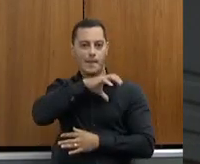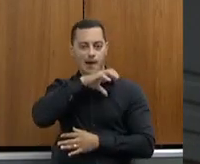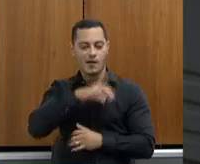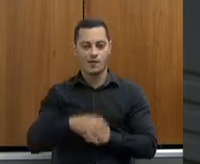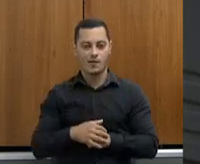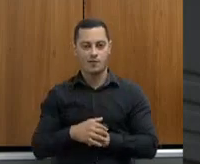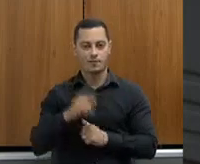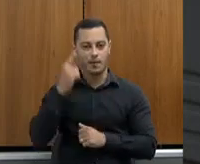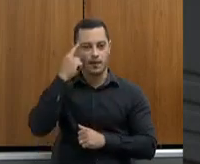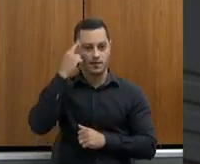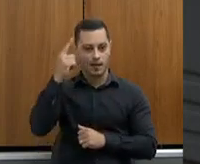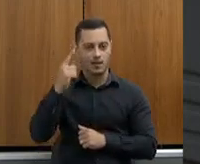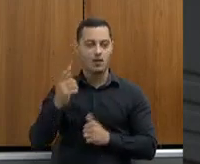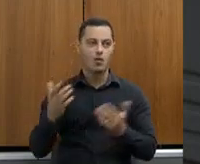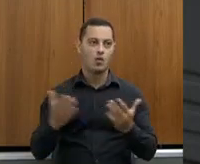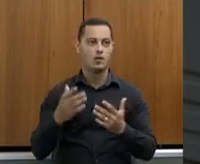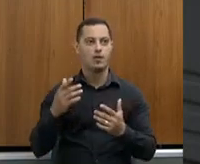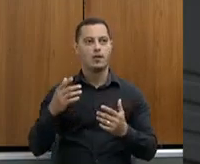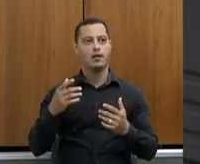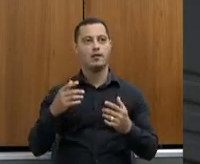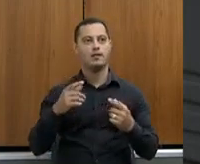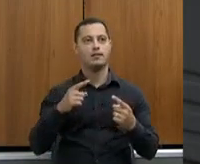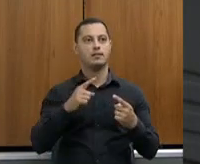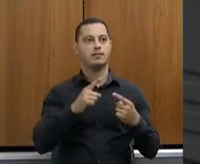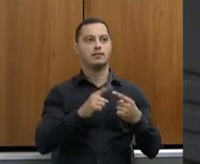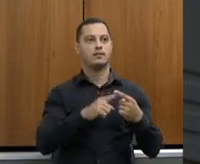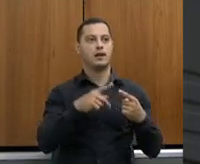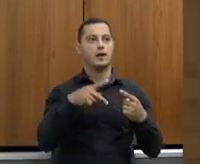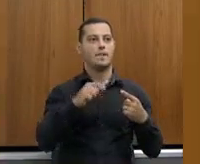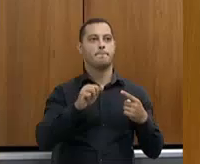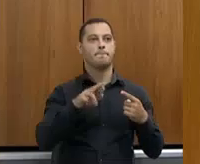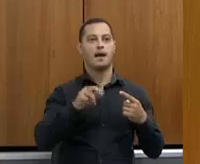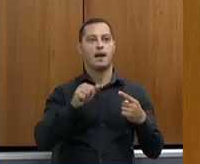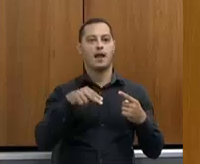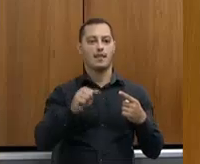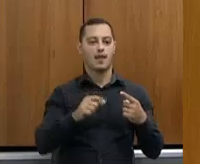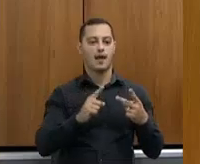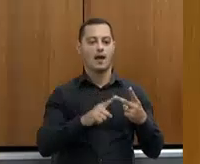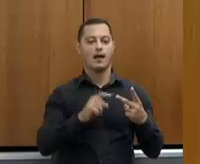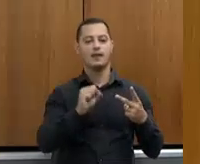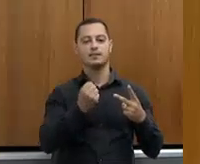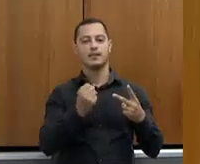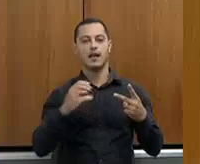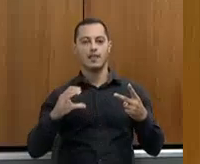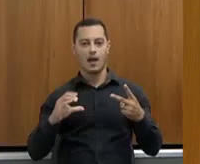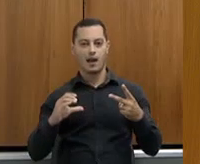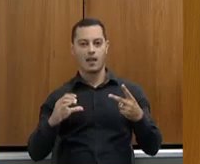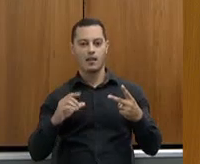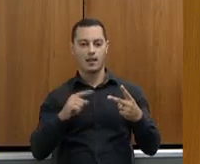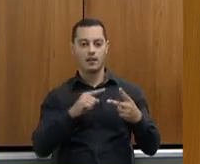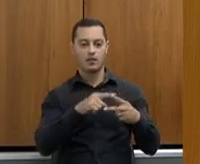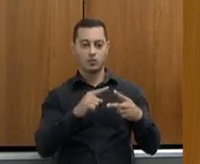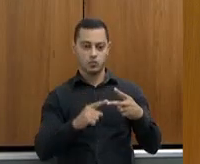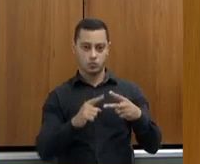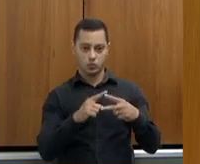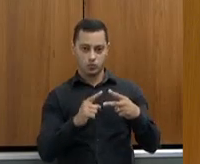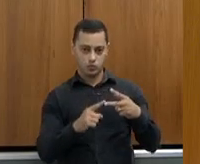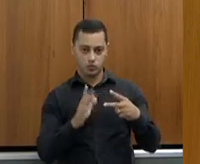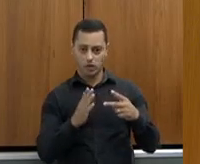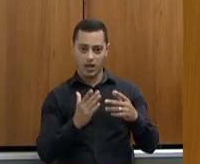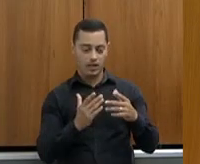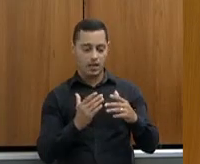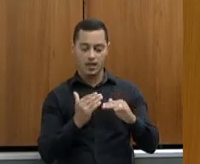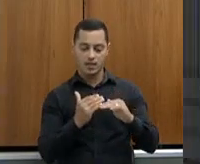isso equivale hoje ao Paraná e Santa Catarina, que já estão na nossa frente há mais tempo, como área livre sem vacinação, Santa Catarina há bem mais